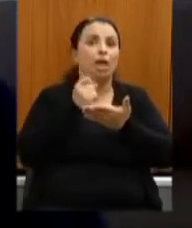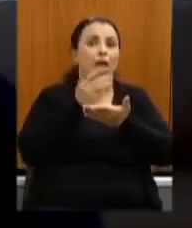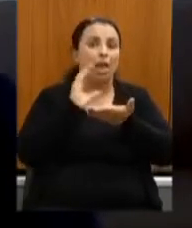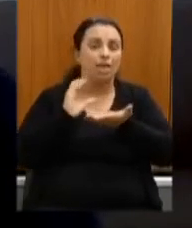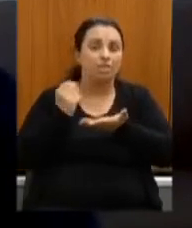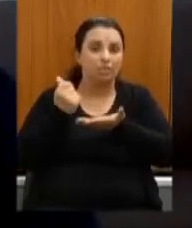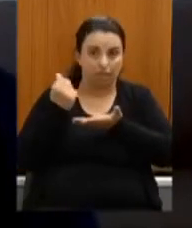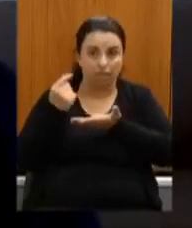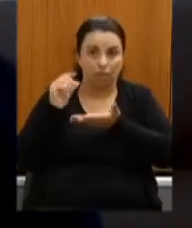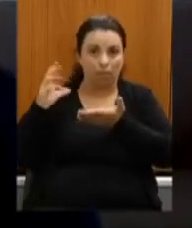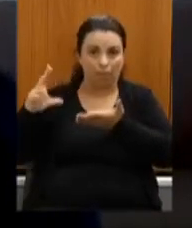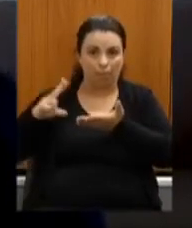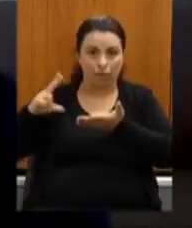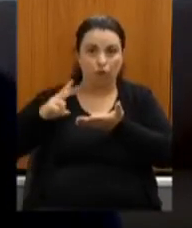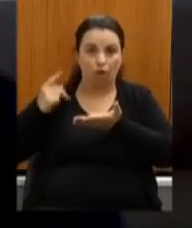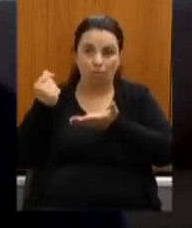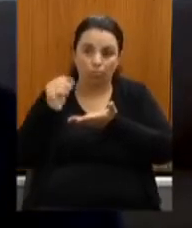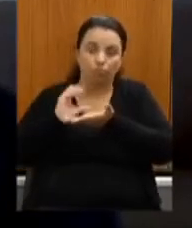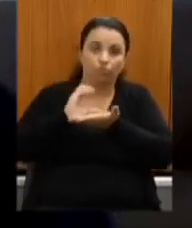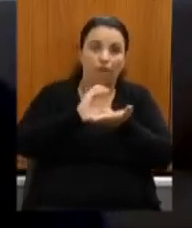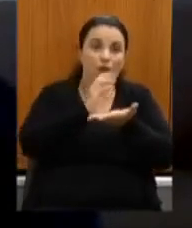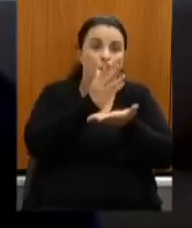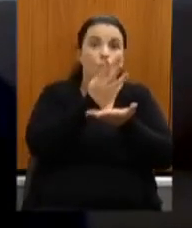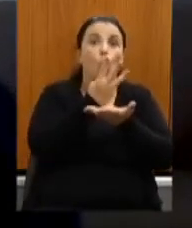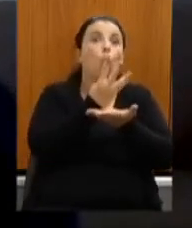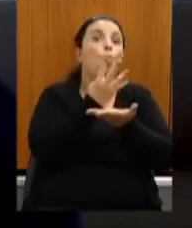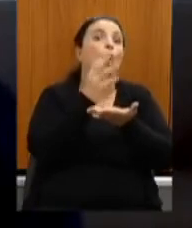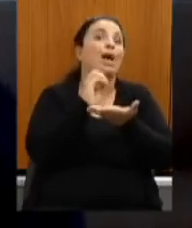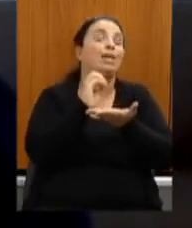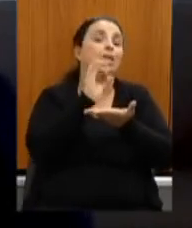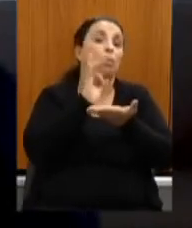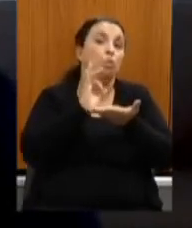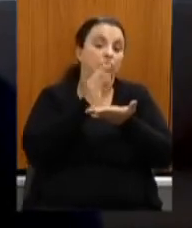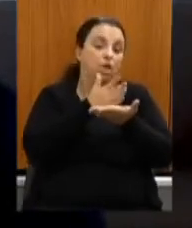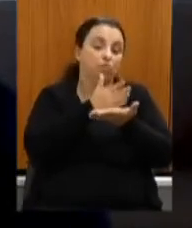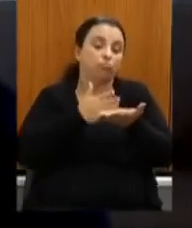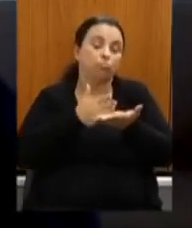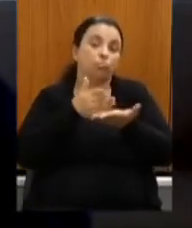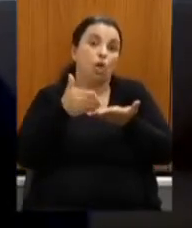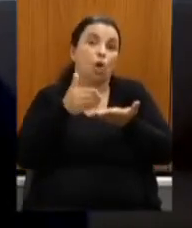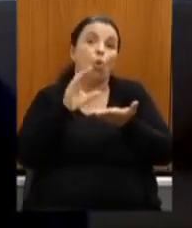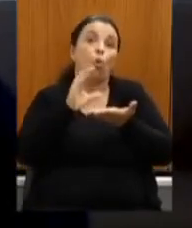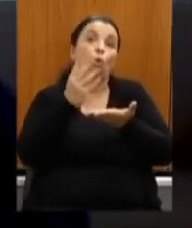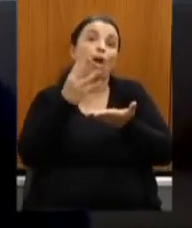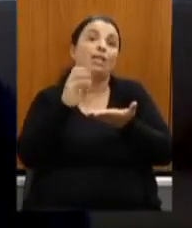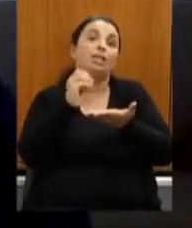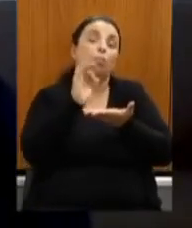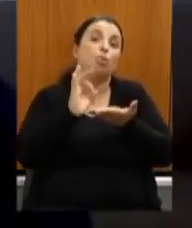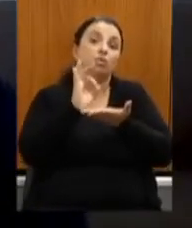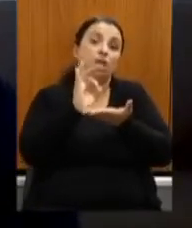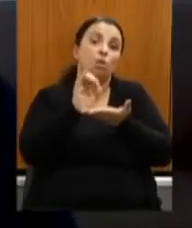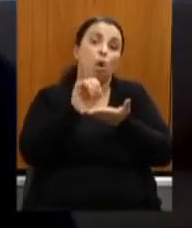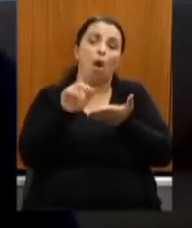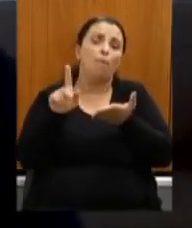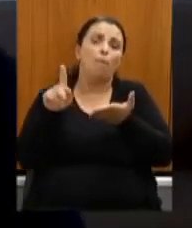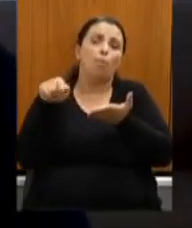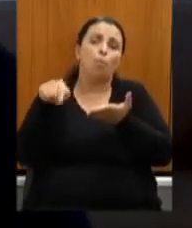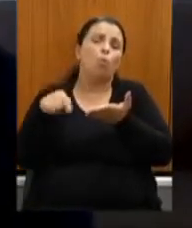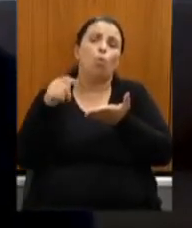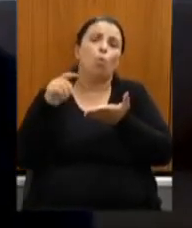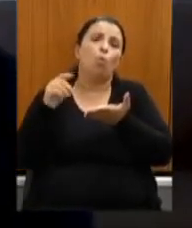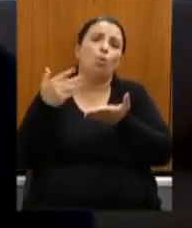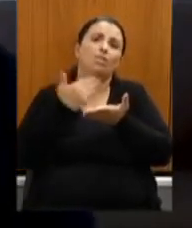o estado investir onde achar por bem aí sim é uma maneira de centralizar porque se você não